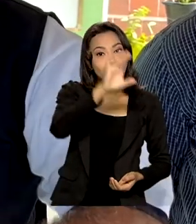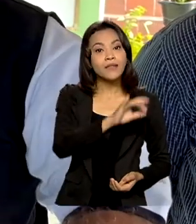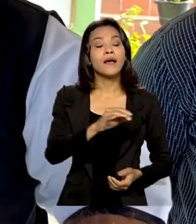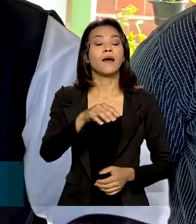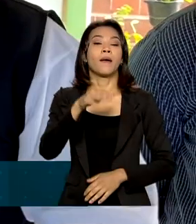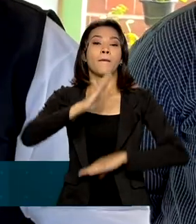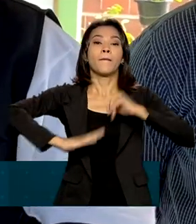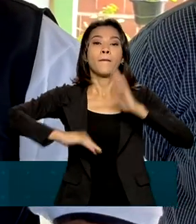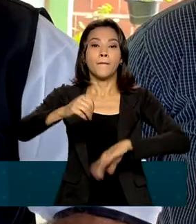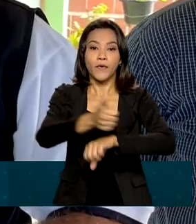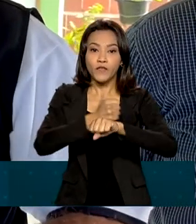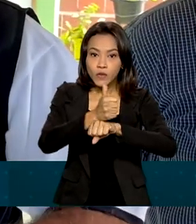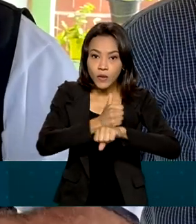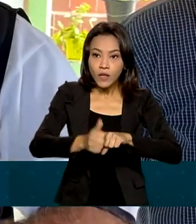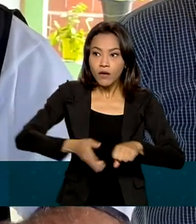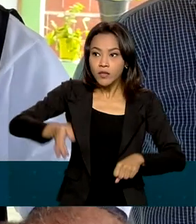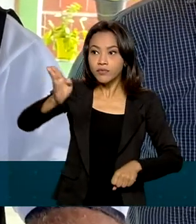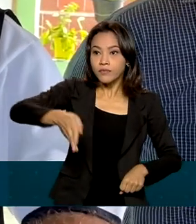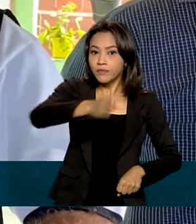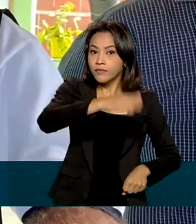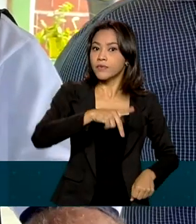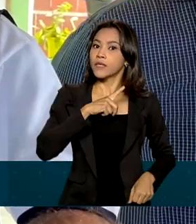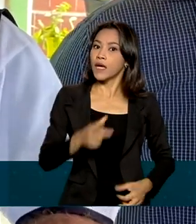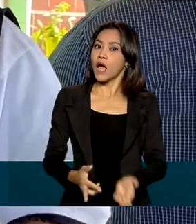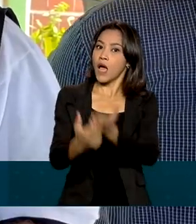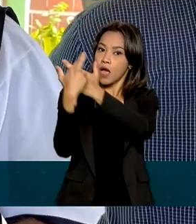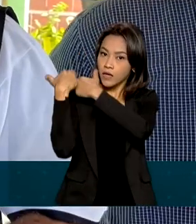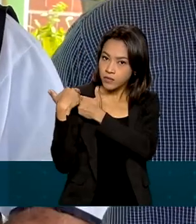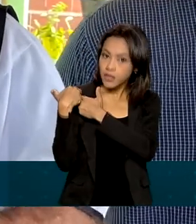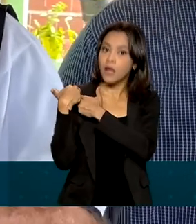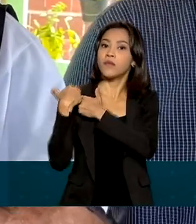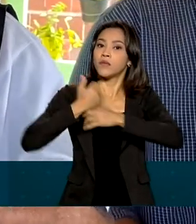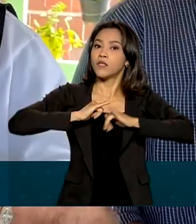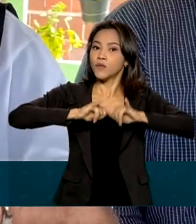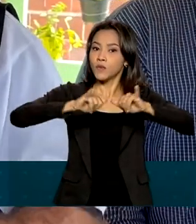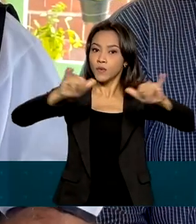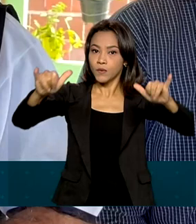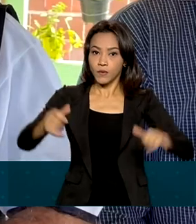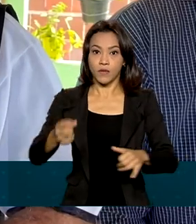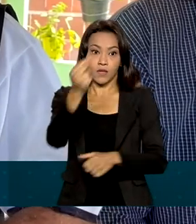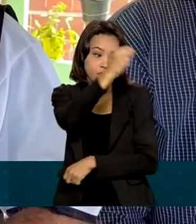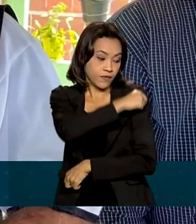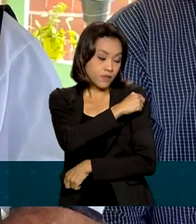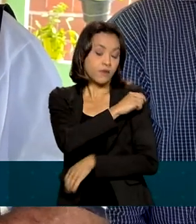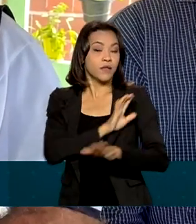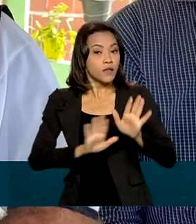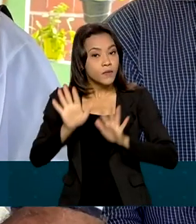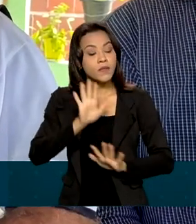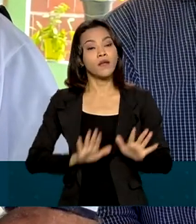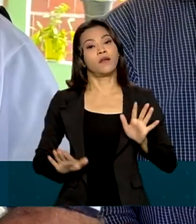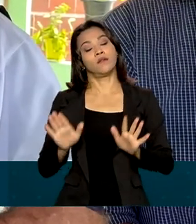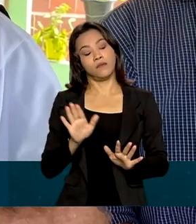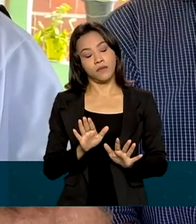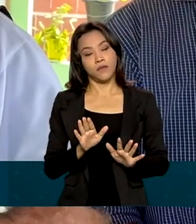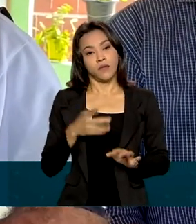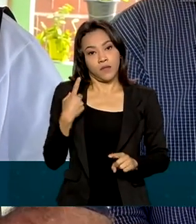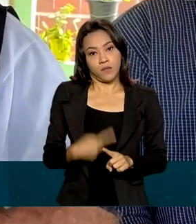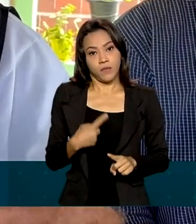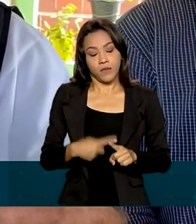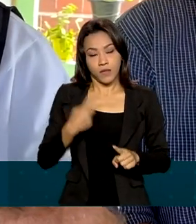estão na ponta, se responsabilizando pela campanha de vacinação, não tenham os cuidados devidos, porque temos que